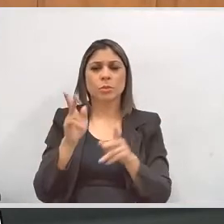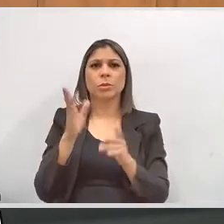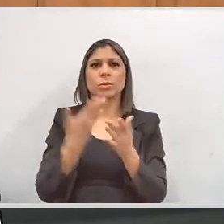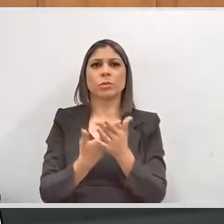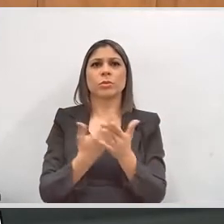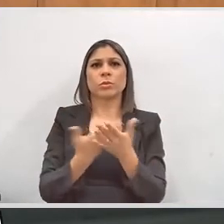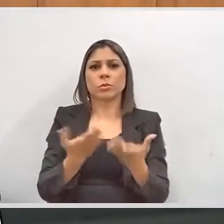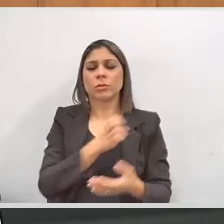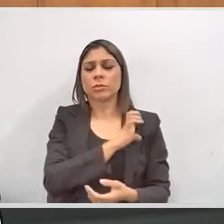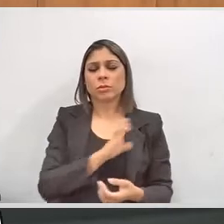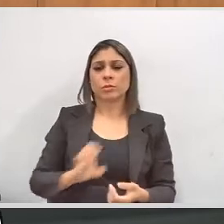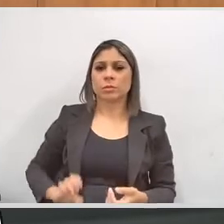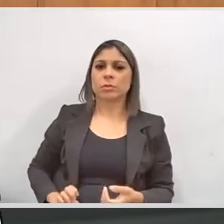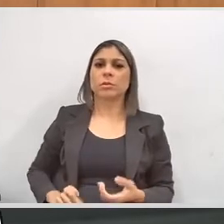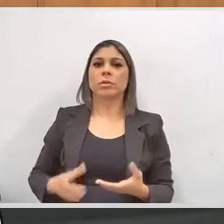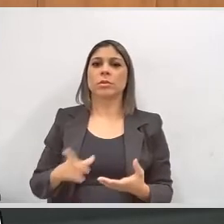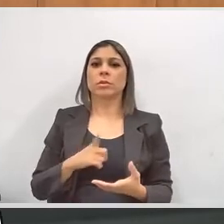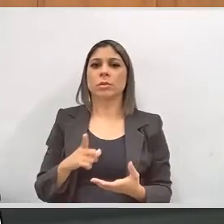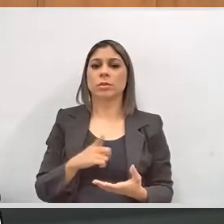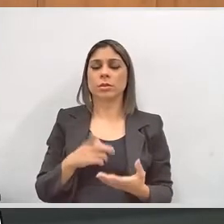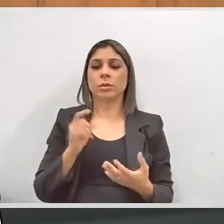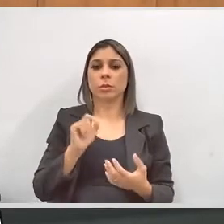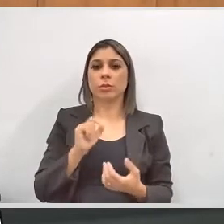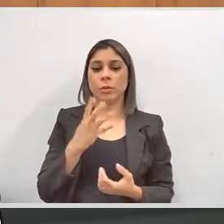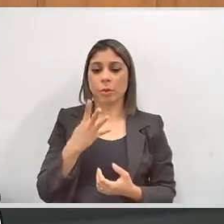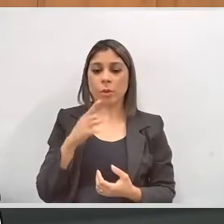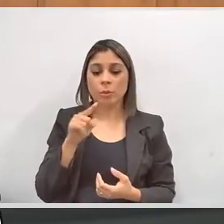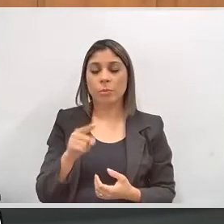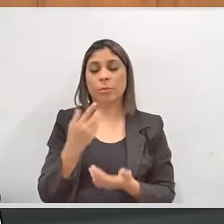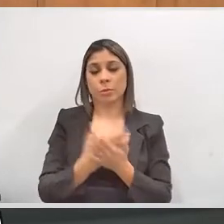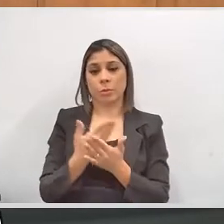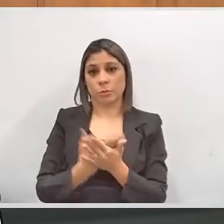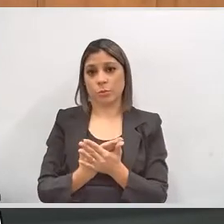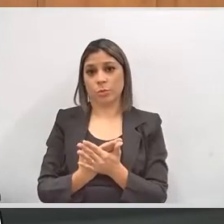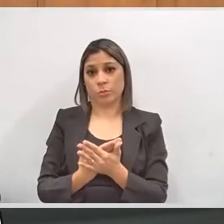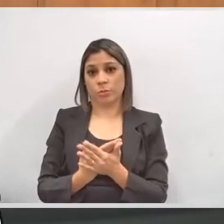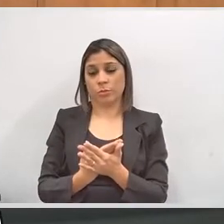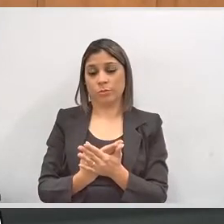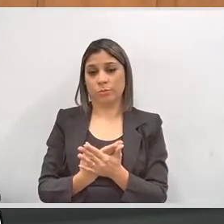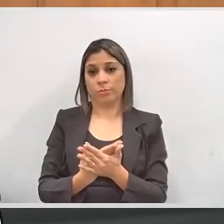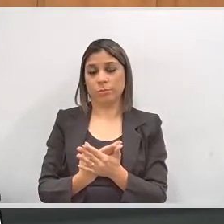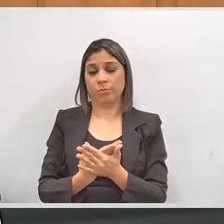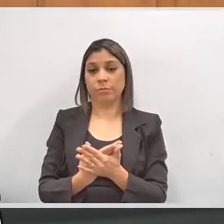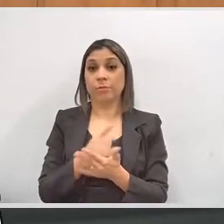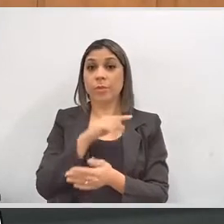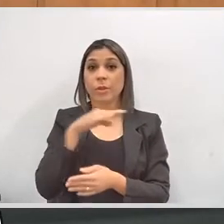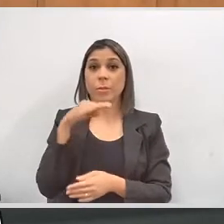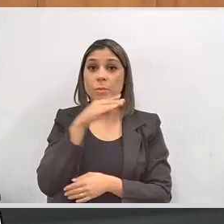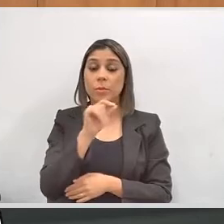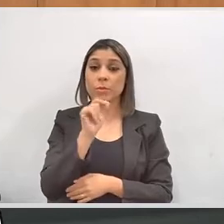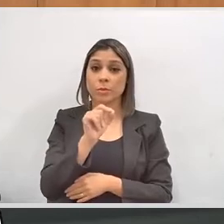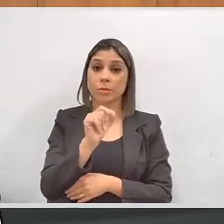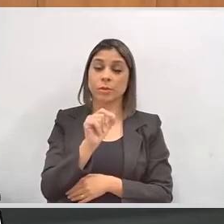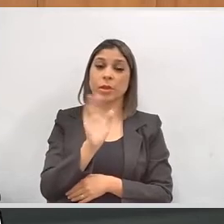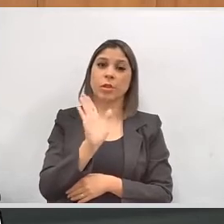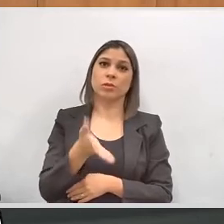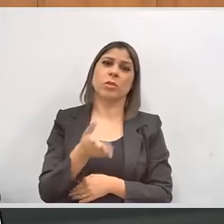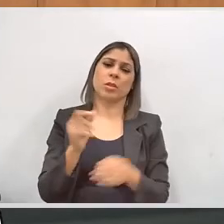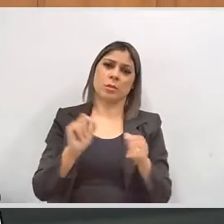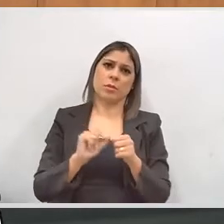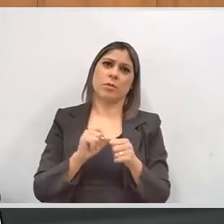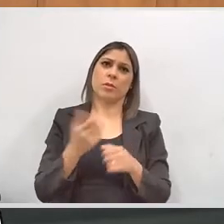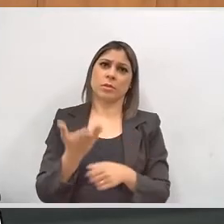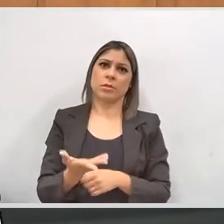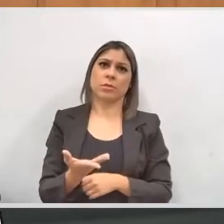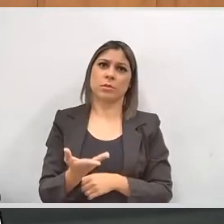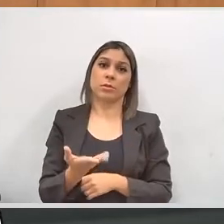de escolas, o Estado tem esse montante de quatro mil escolas. Então, vocês vão perceber que isso já está